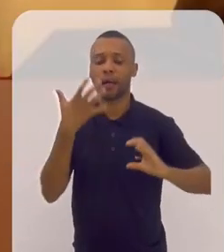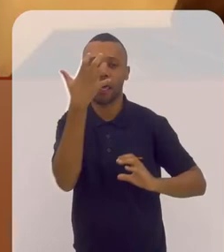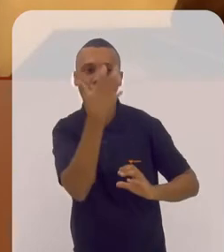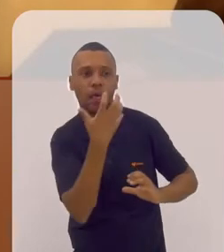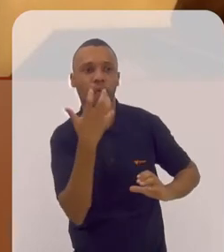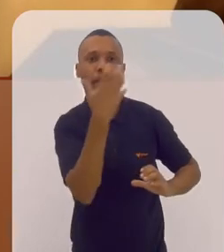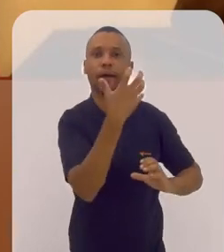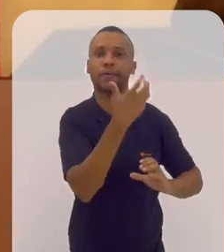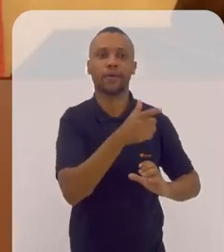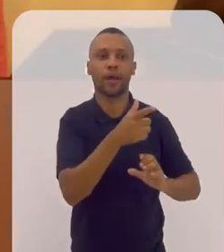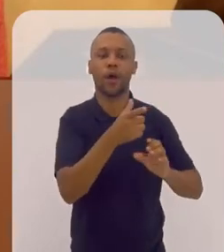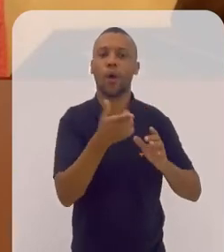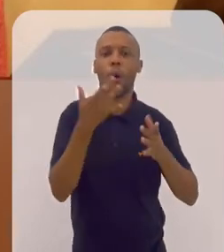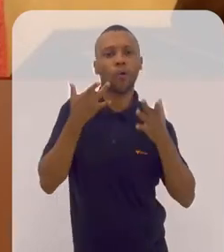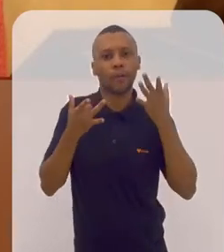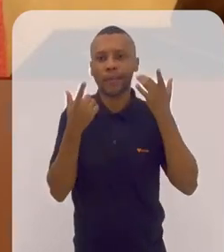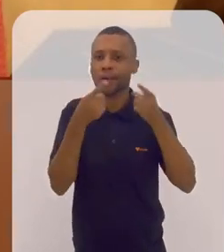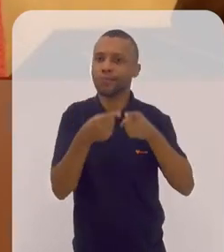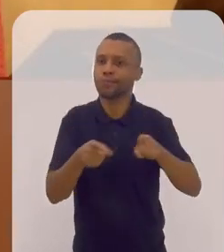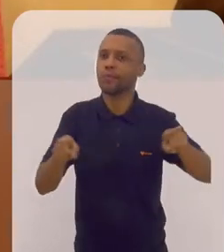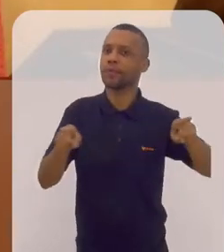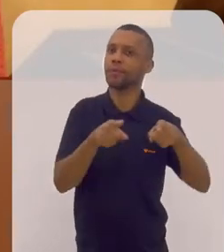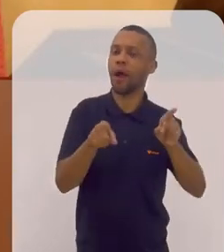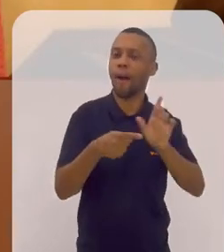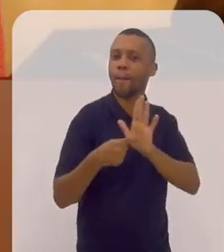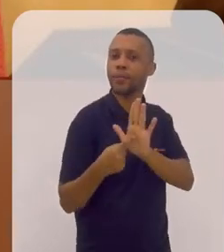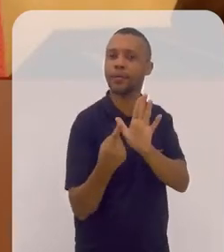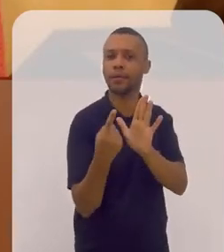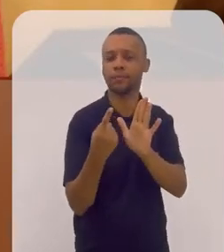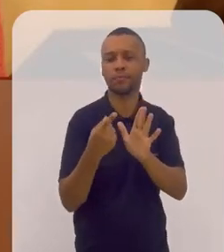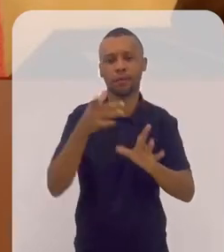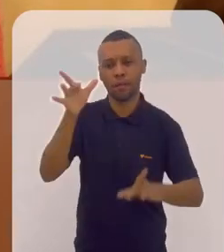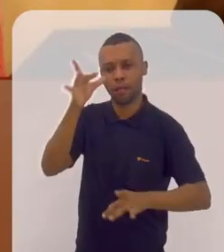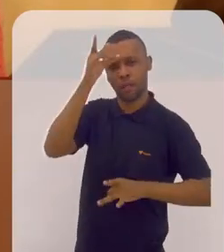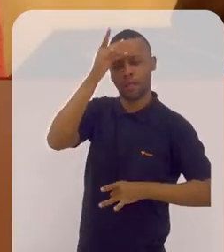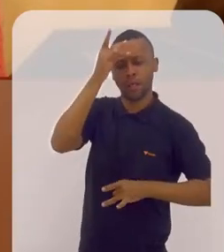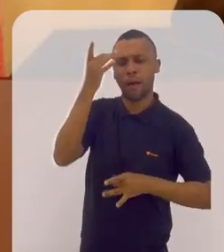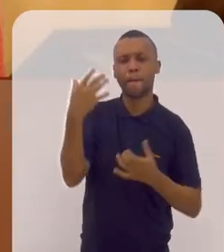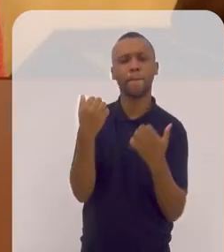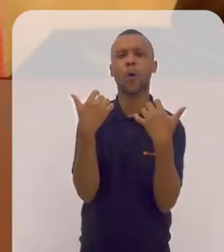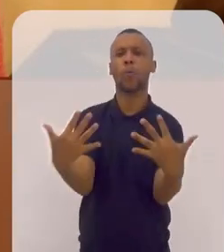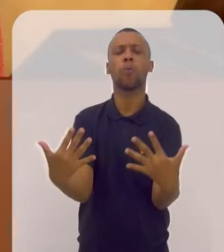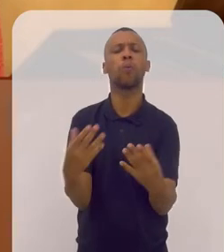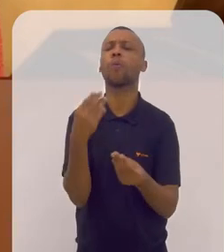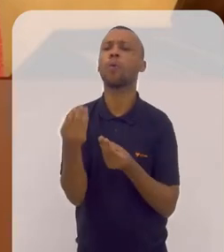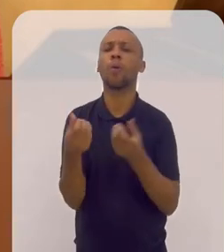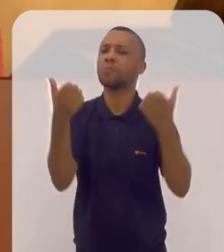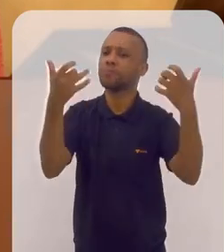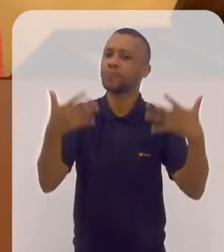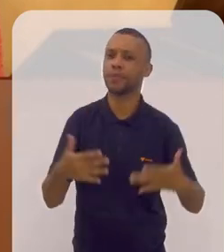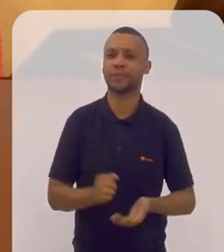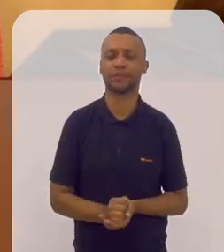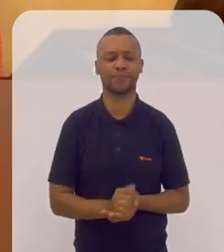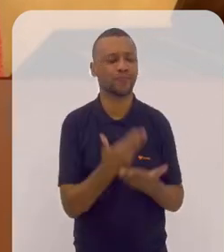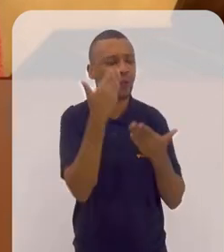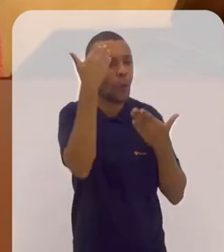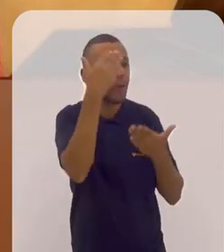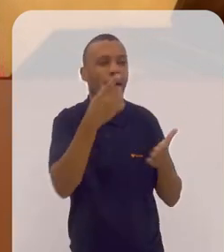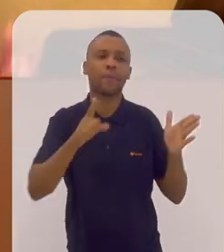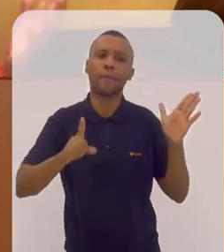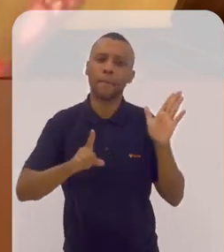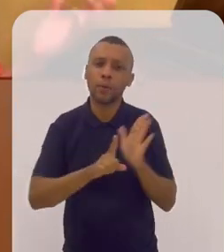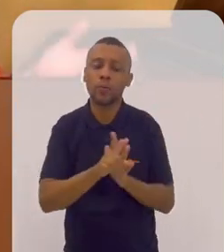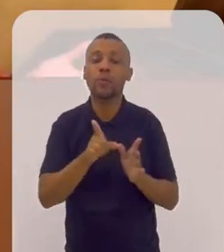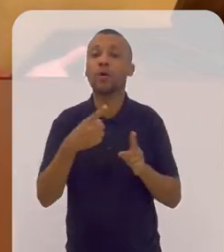do espetáculo musical em formato cênico para o público? Natália, obrigada por essa pergunta, porque realmente